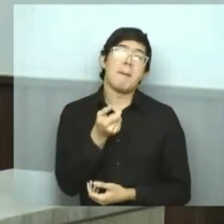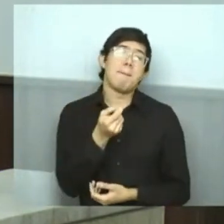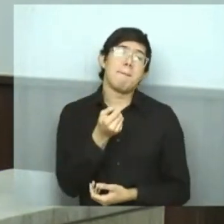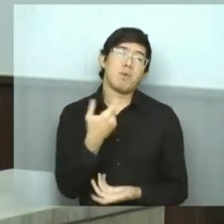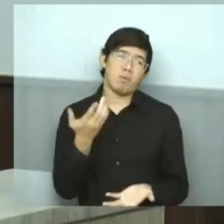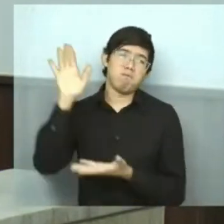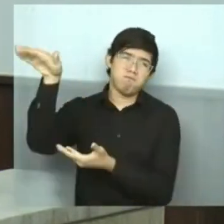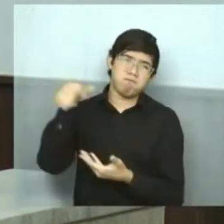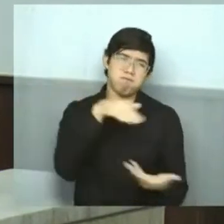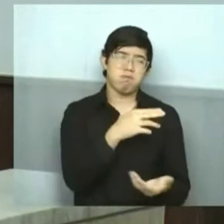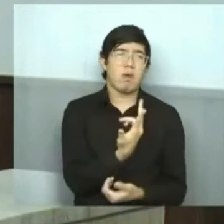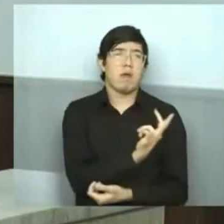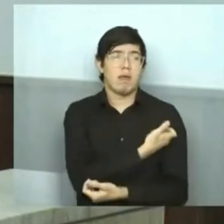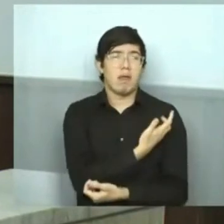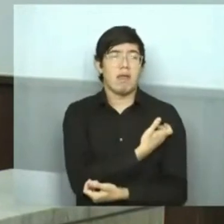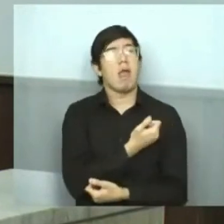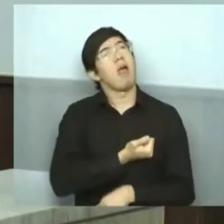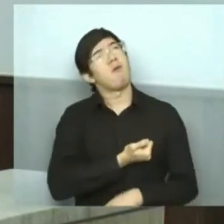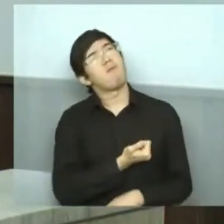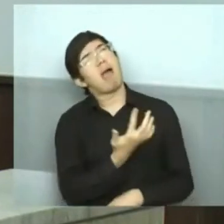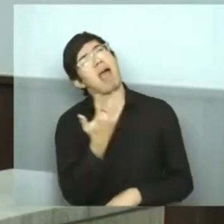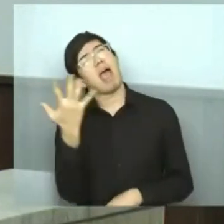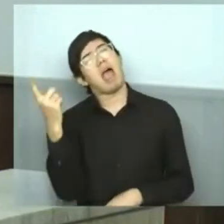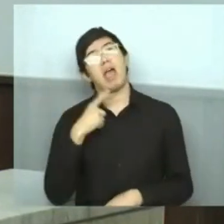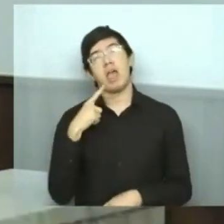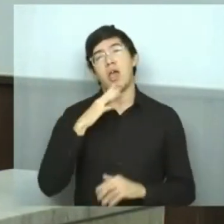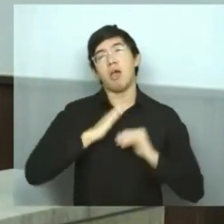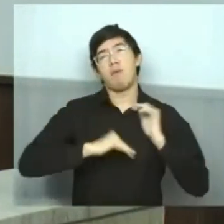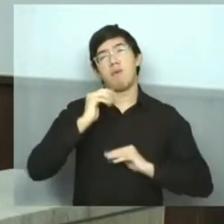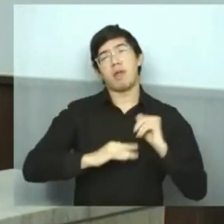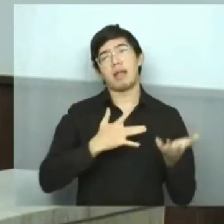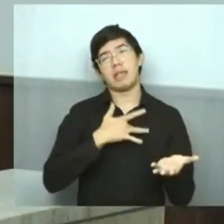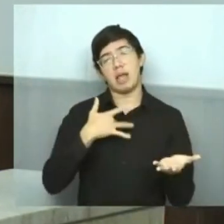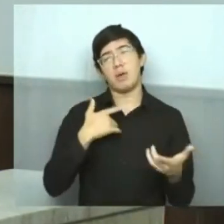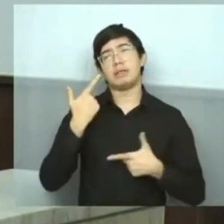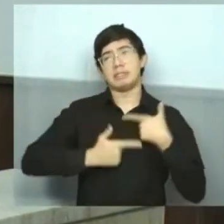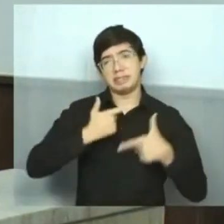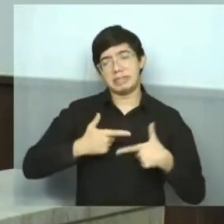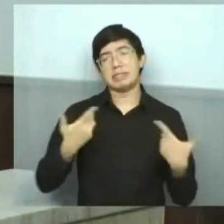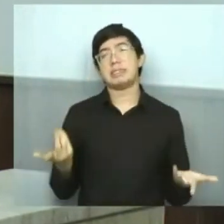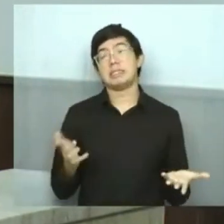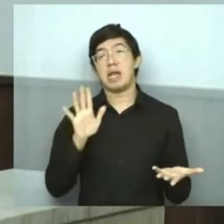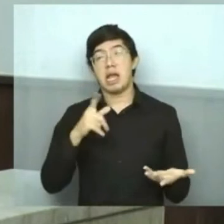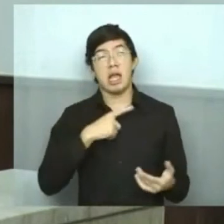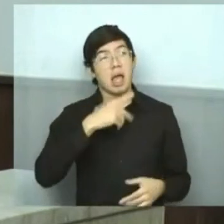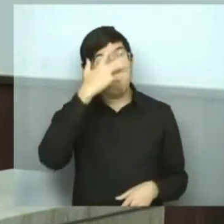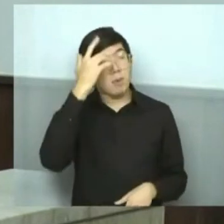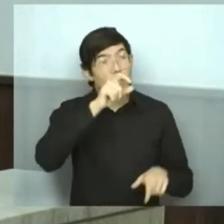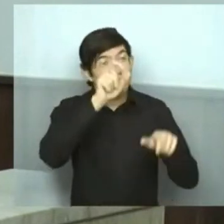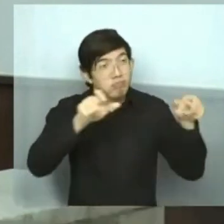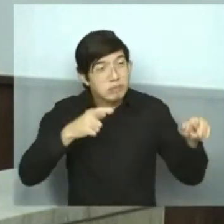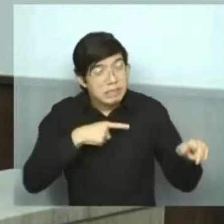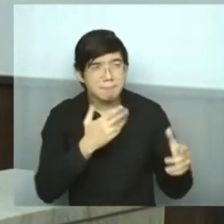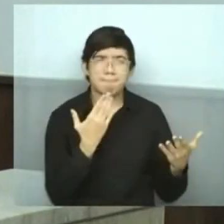profissionais da saúde que executam as suas atividades na linha de frente, tratando os pacientes com suspeita ou diagnóstico